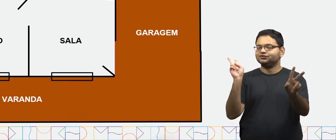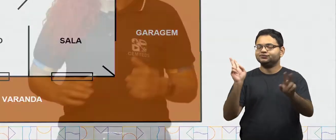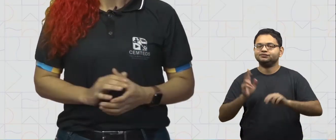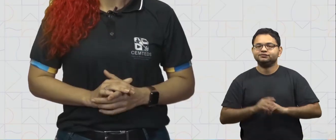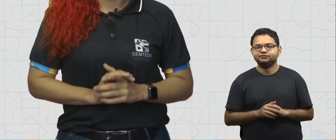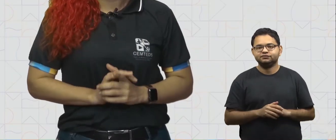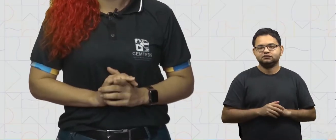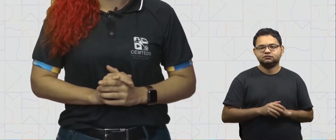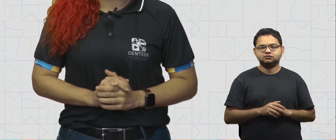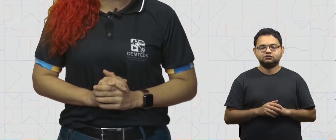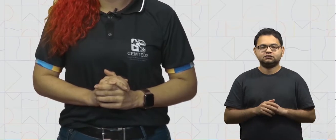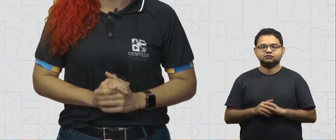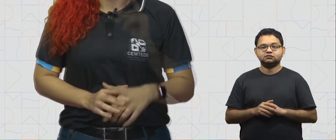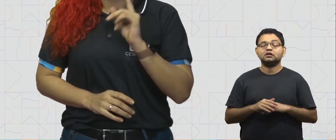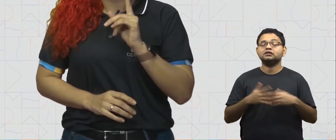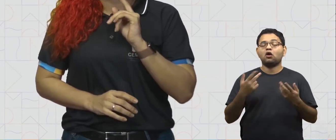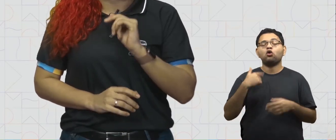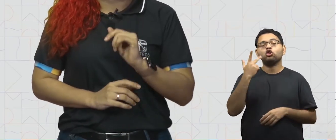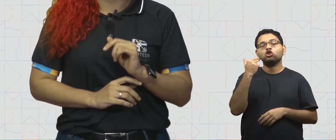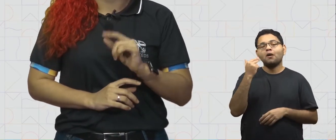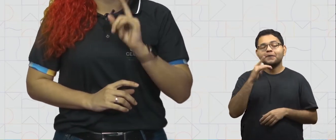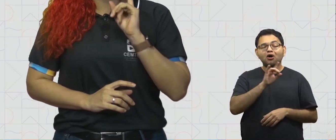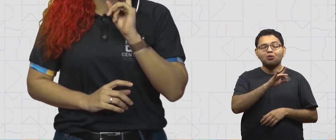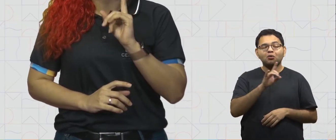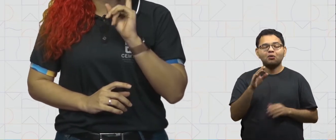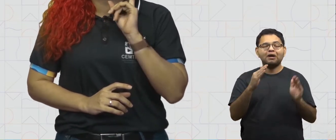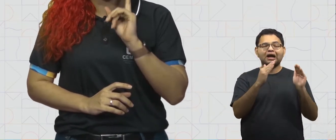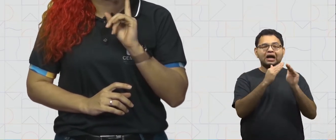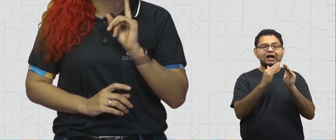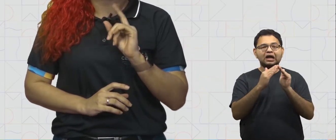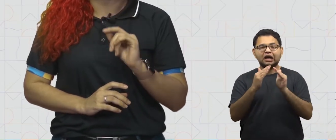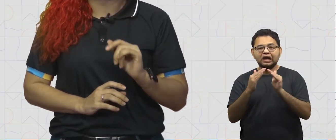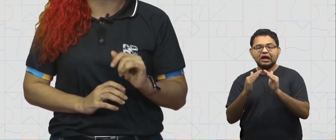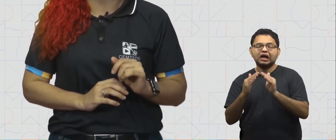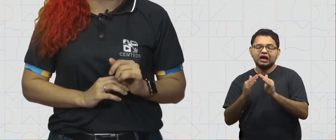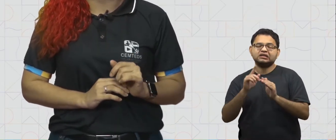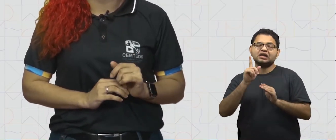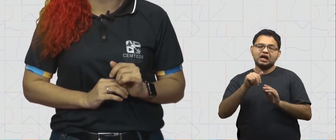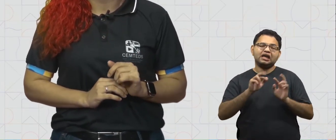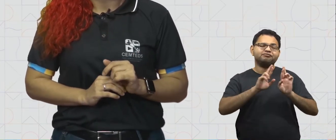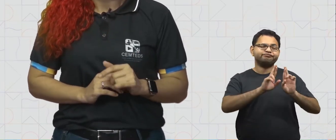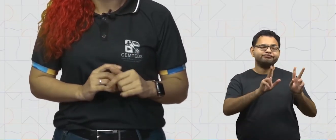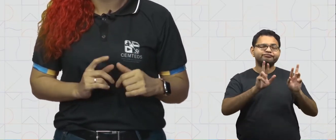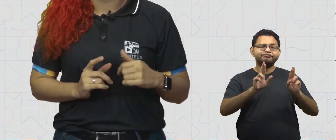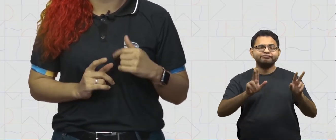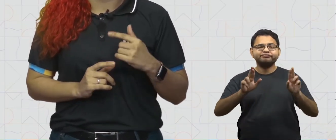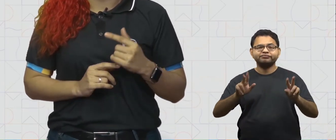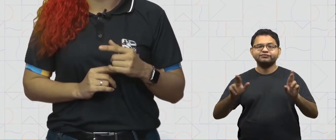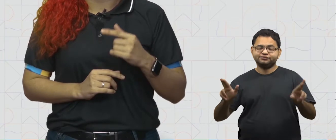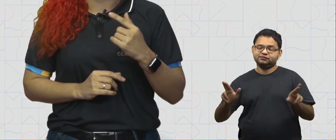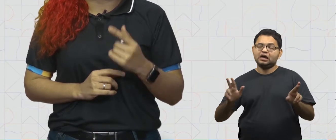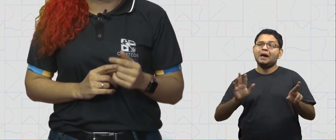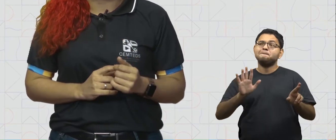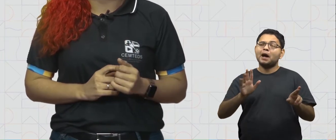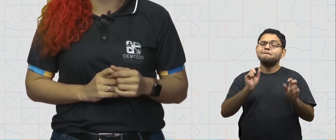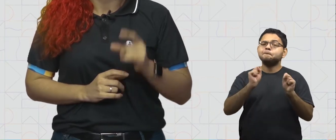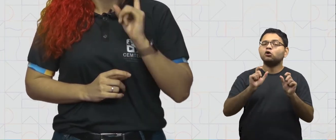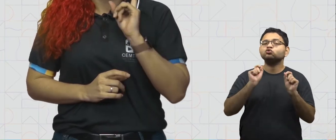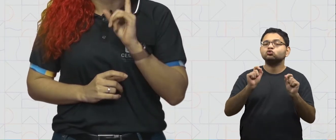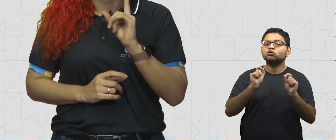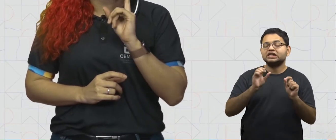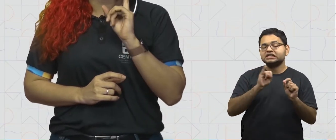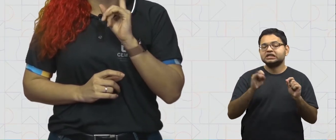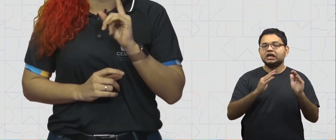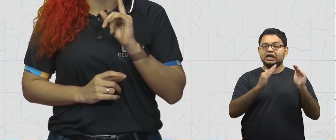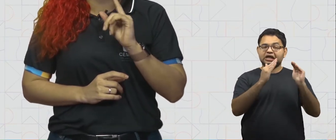seja. Geralmente, cada casa tem suas particularidades, a não ser que as casas